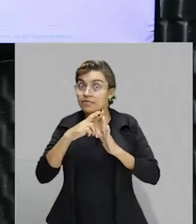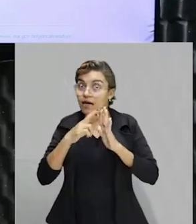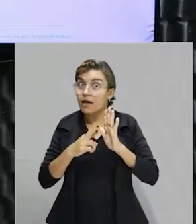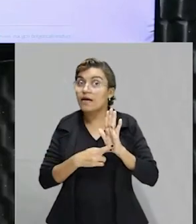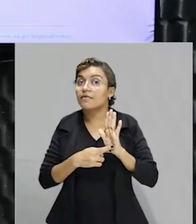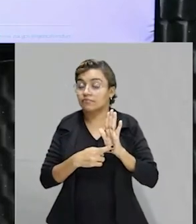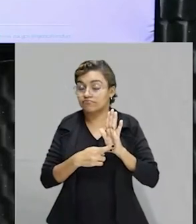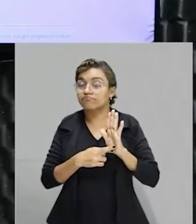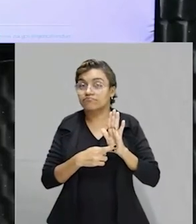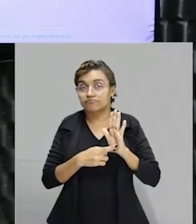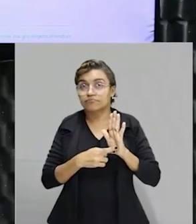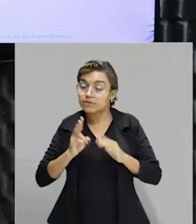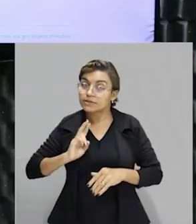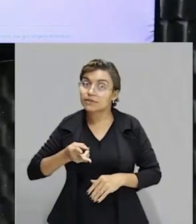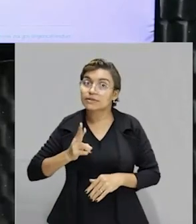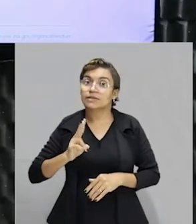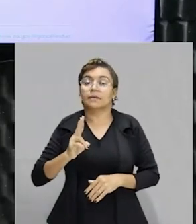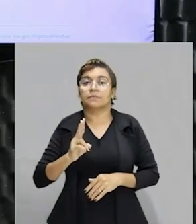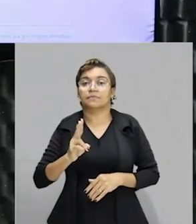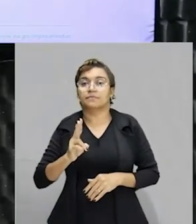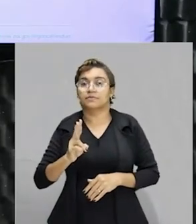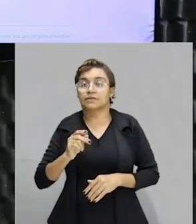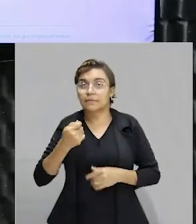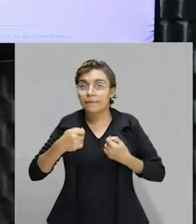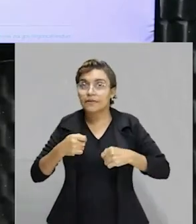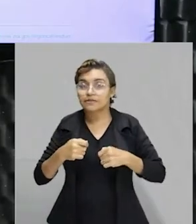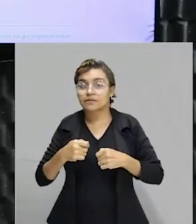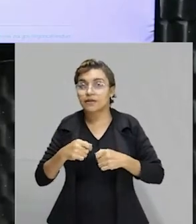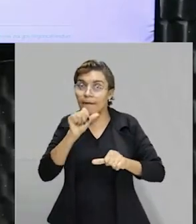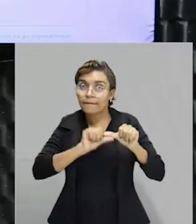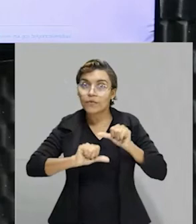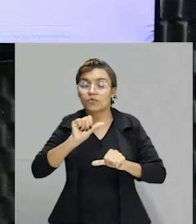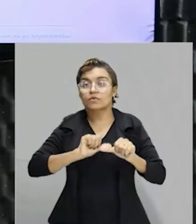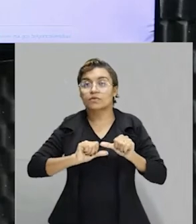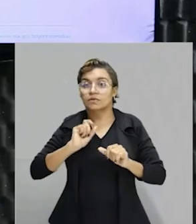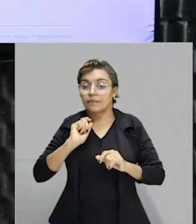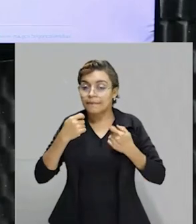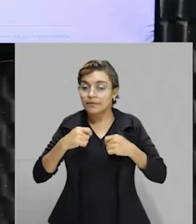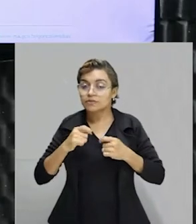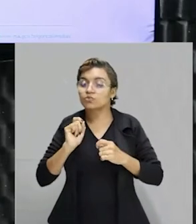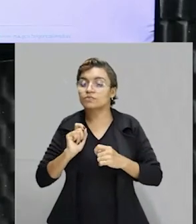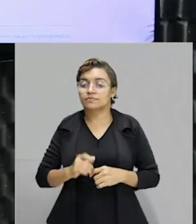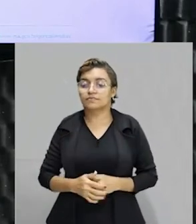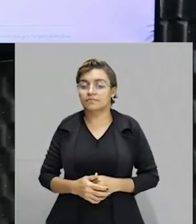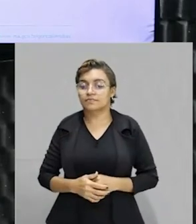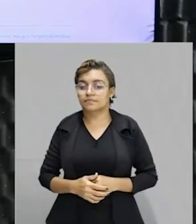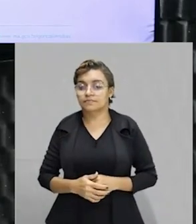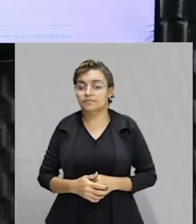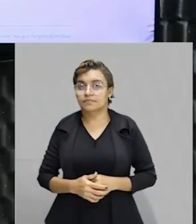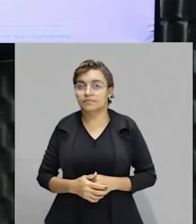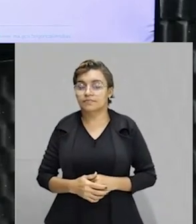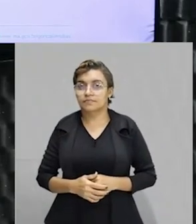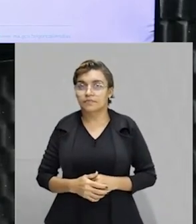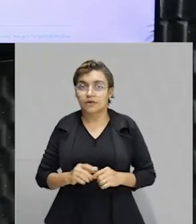de ouro, tá? Todas as vezes que você for precisar fazer essa conversão, já sabe que do menor para o